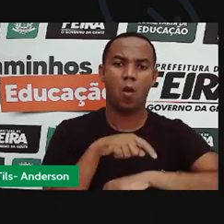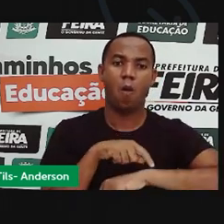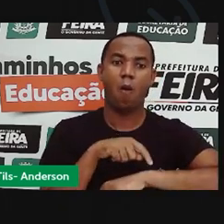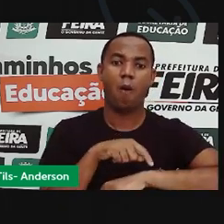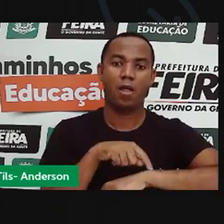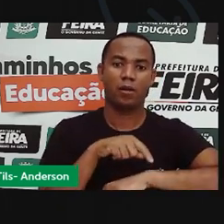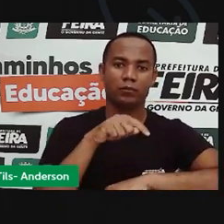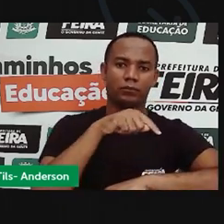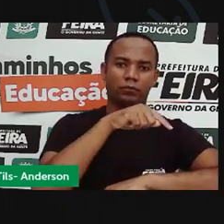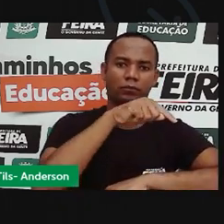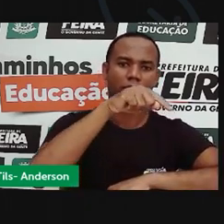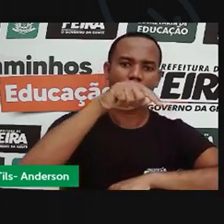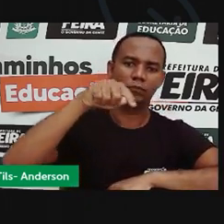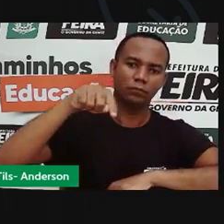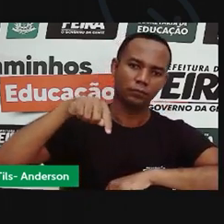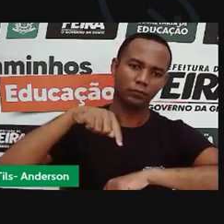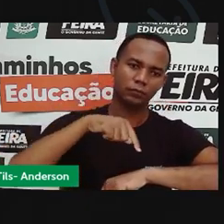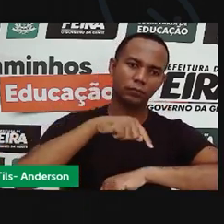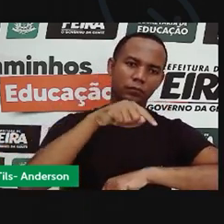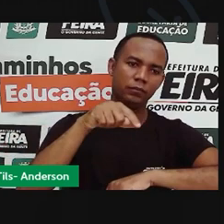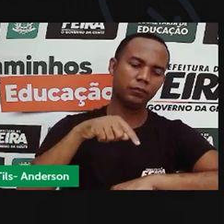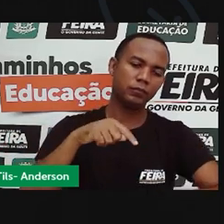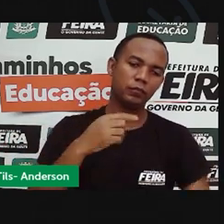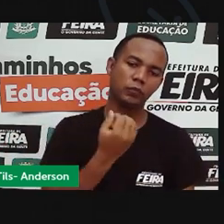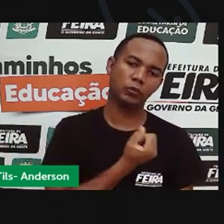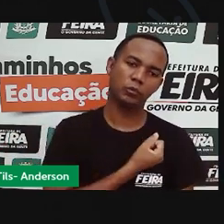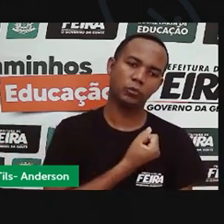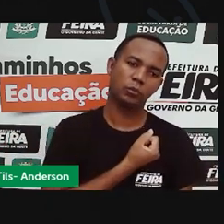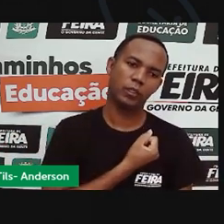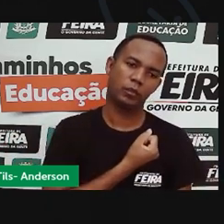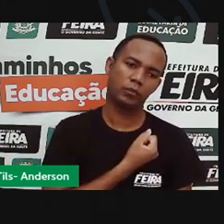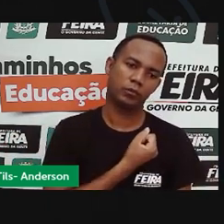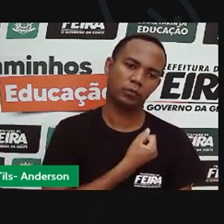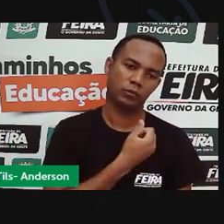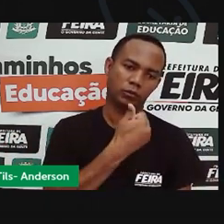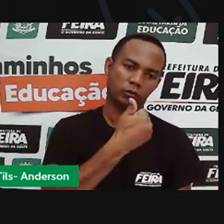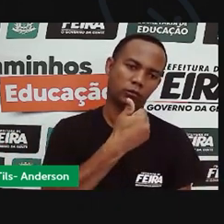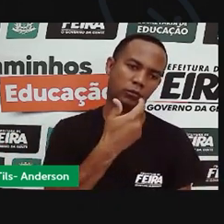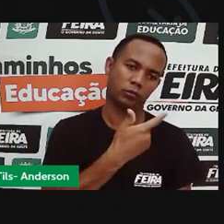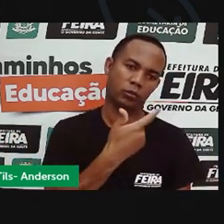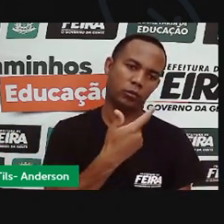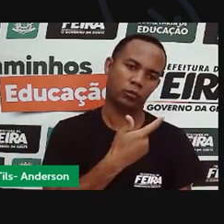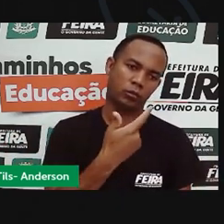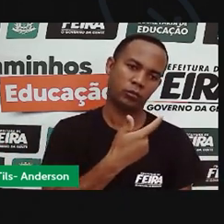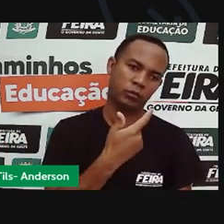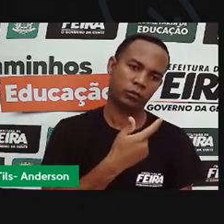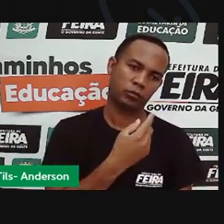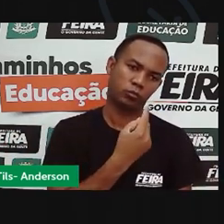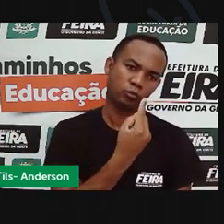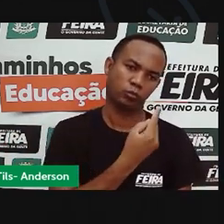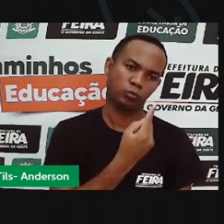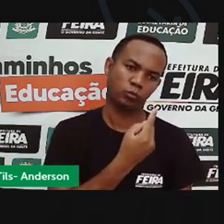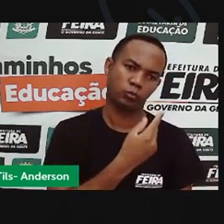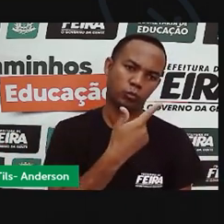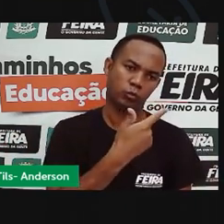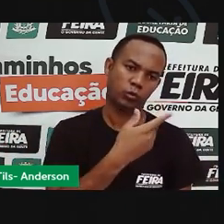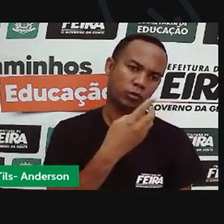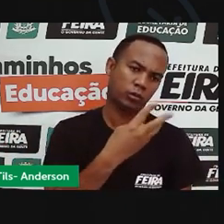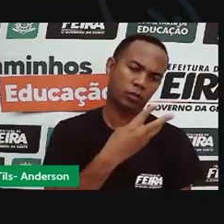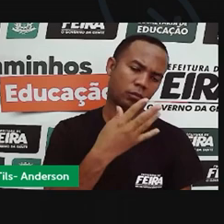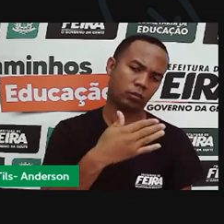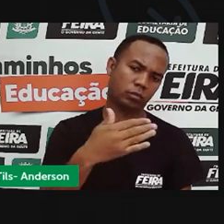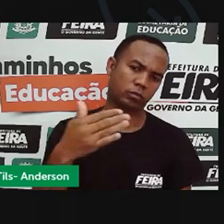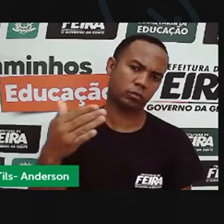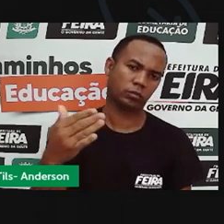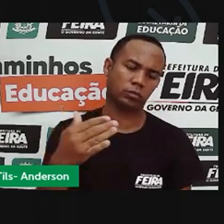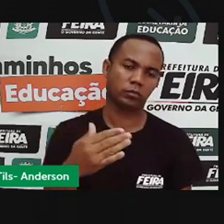Anderson. E você pode colocar o número 12, 1, 2, 3, e